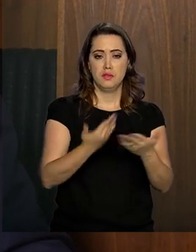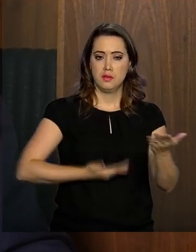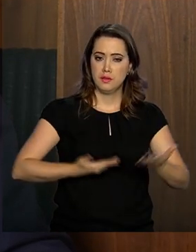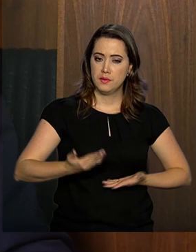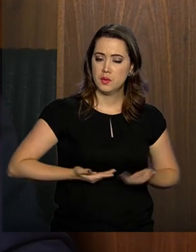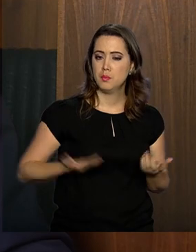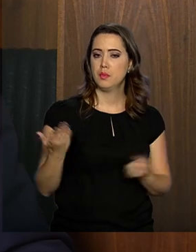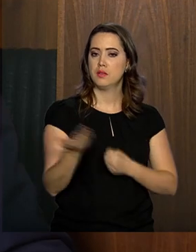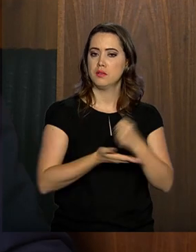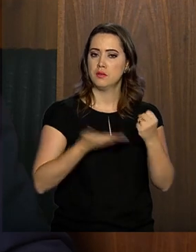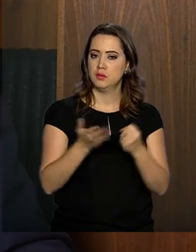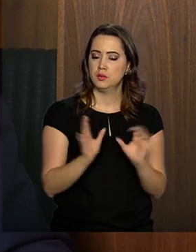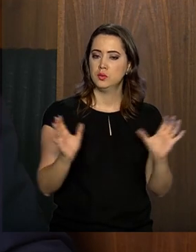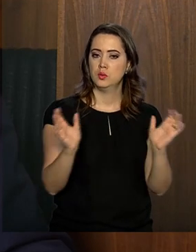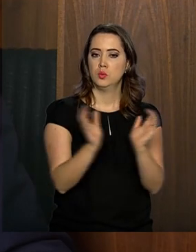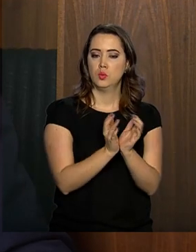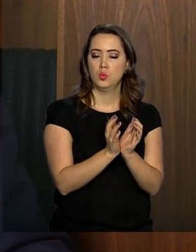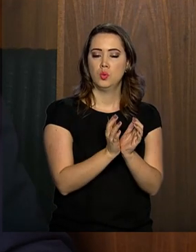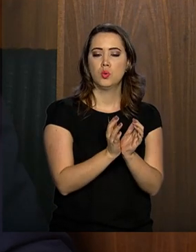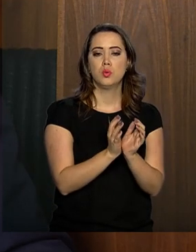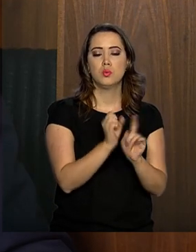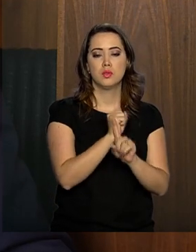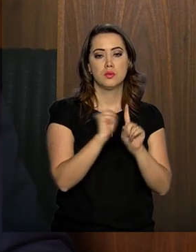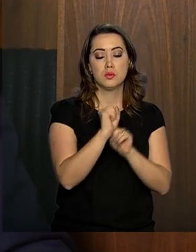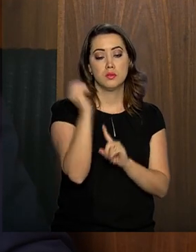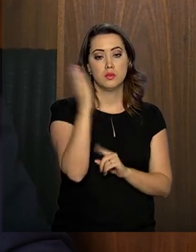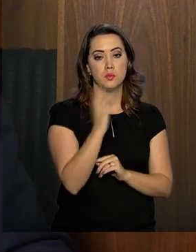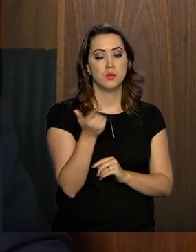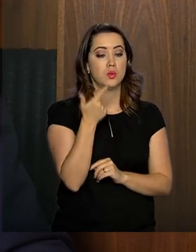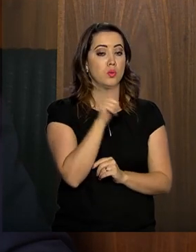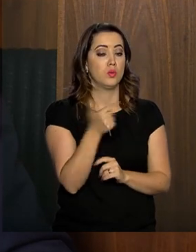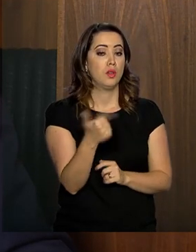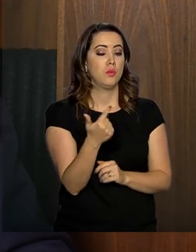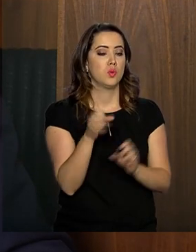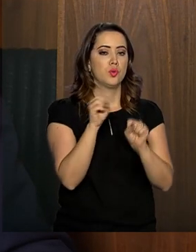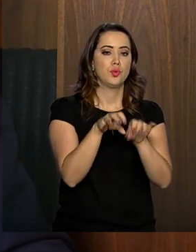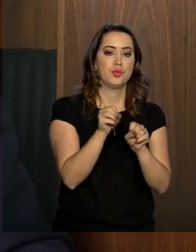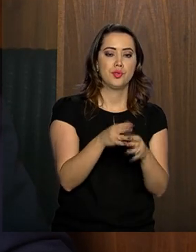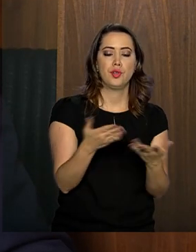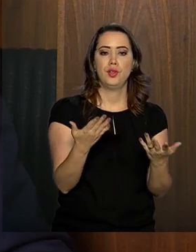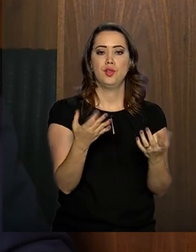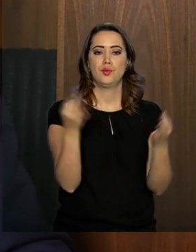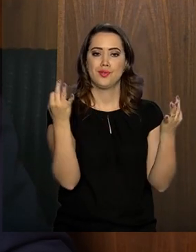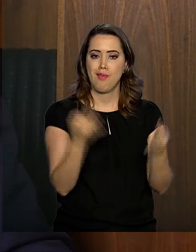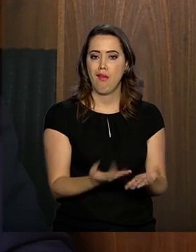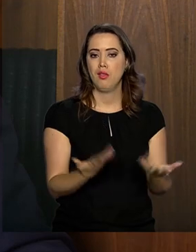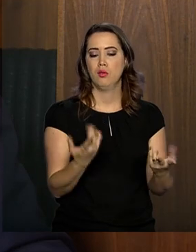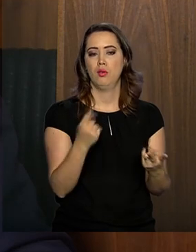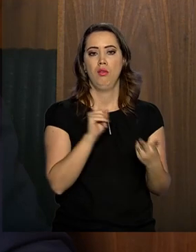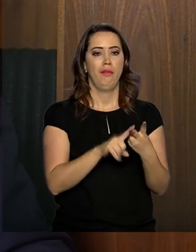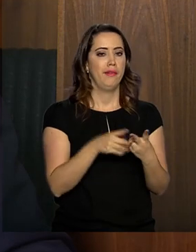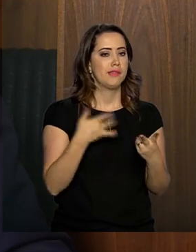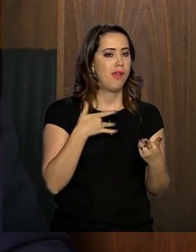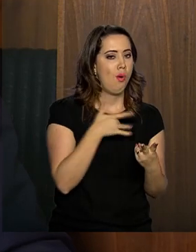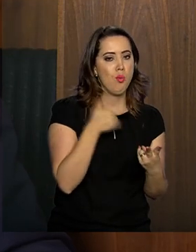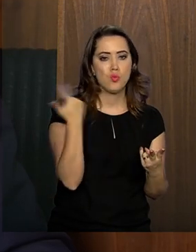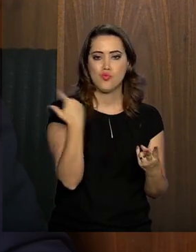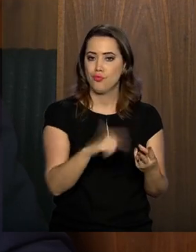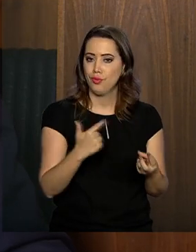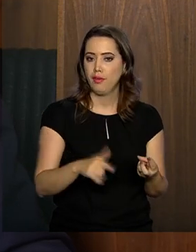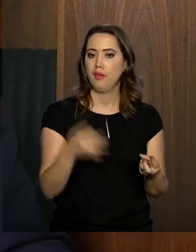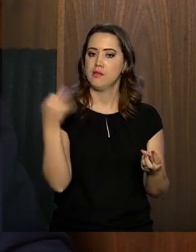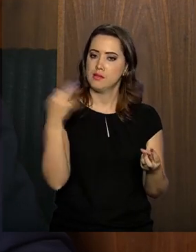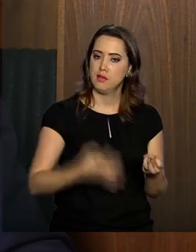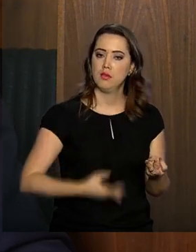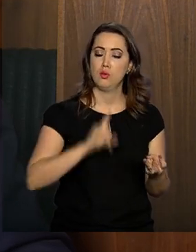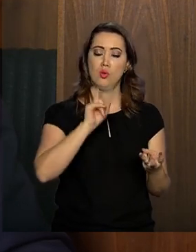e essenciais ao conjunto da sociedade brasileira. Então, nós não temos hoje educação de qualidade, nós não temos hoje saúde de qualidade,